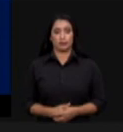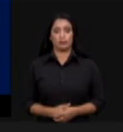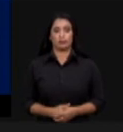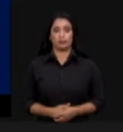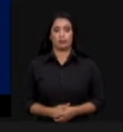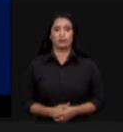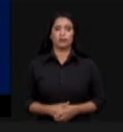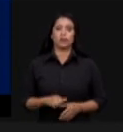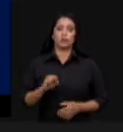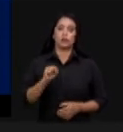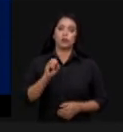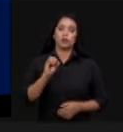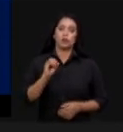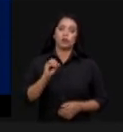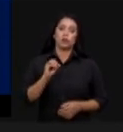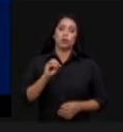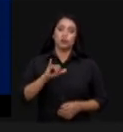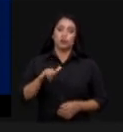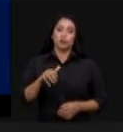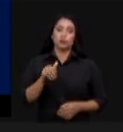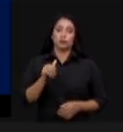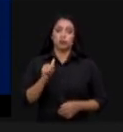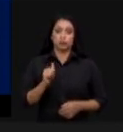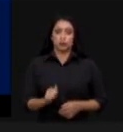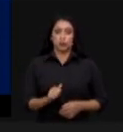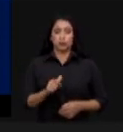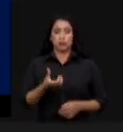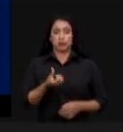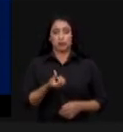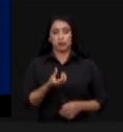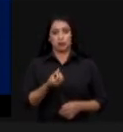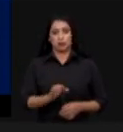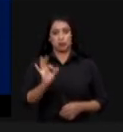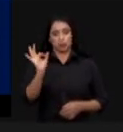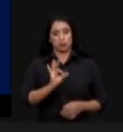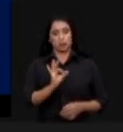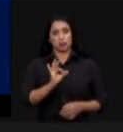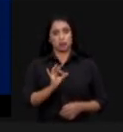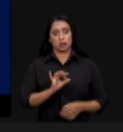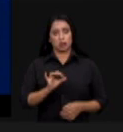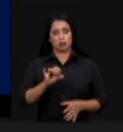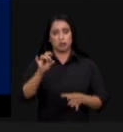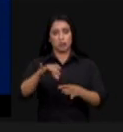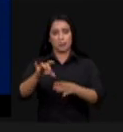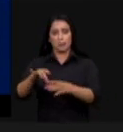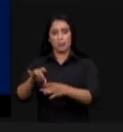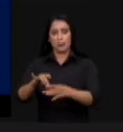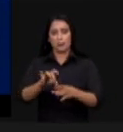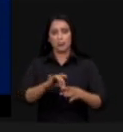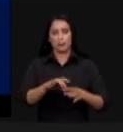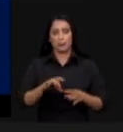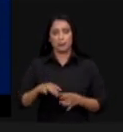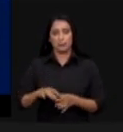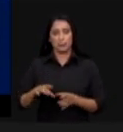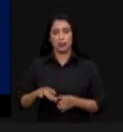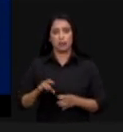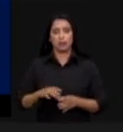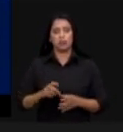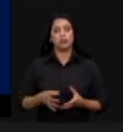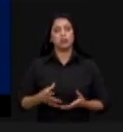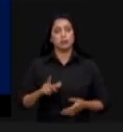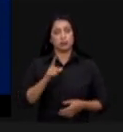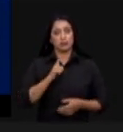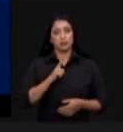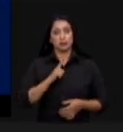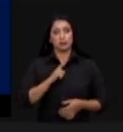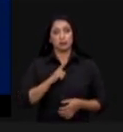E a soja, senhor ministro, ocupa 60% da área plantada no país e é a cultura que mais contribui no Brasil e no